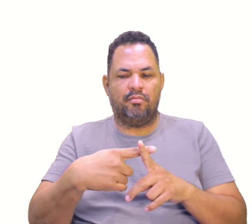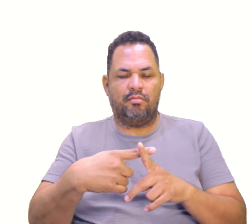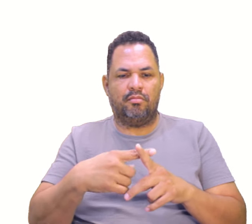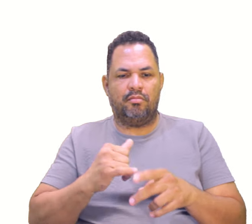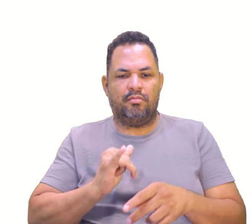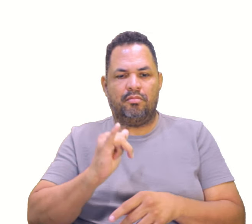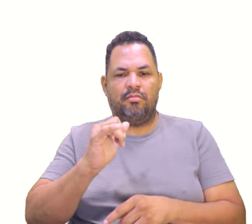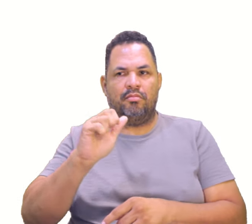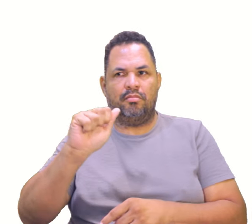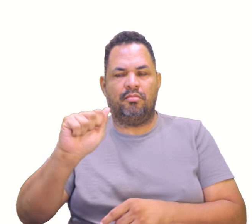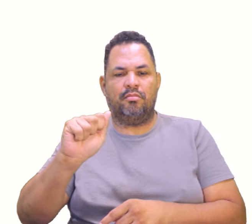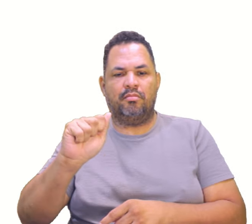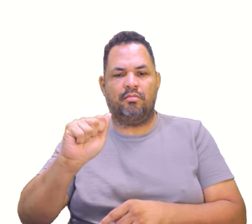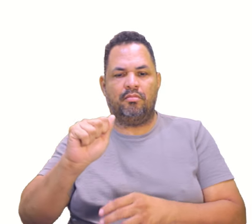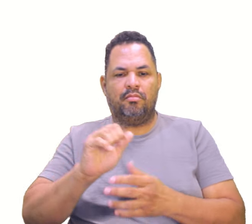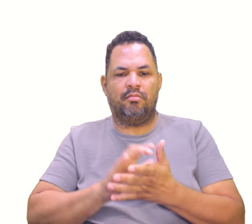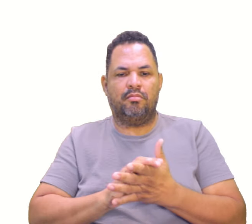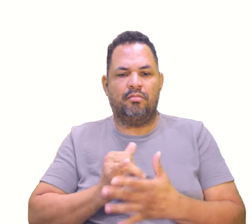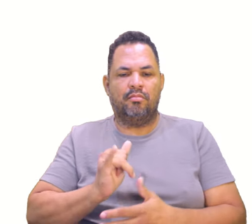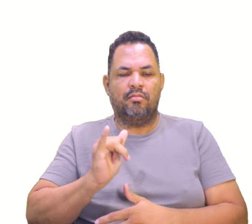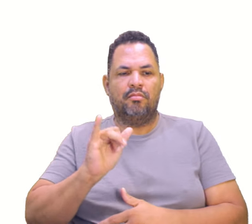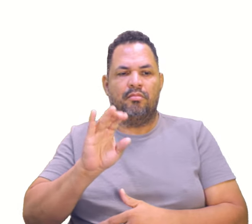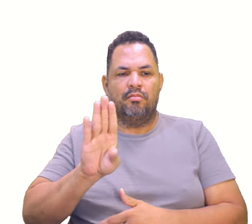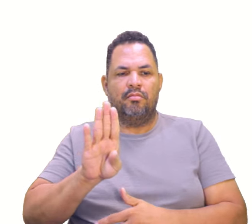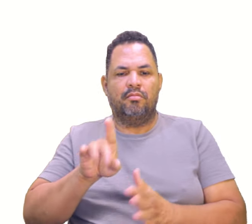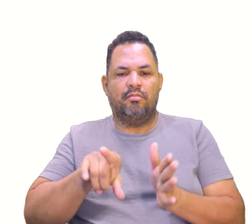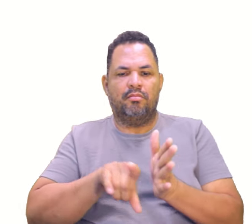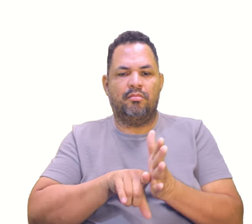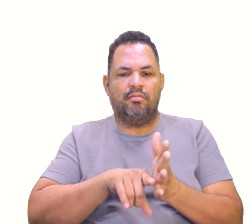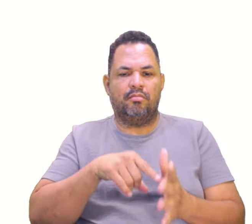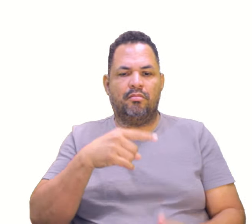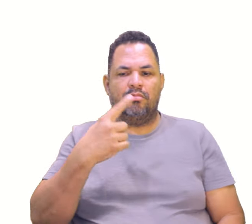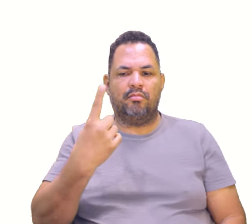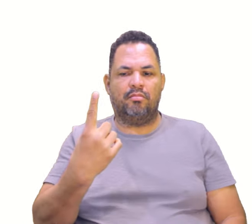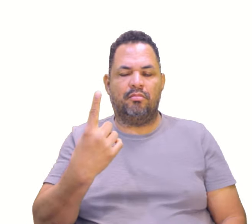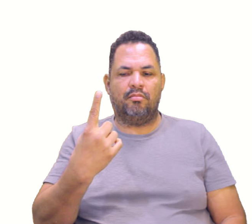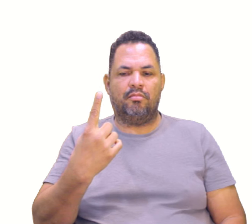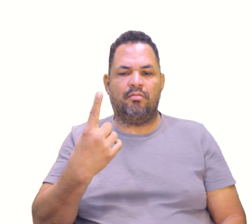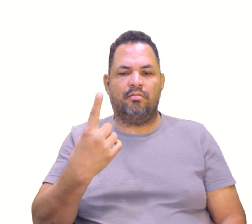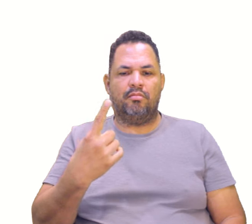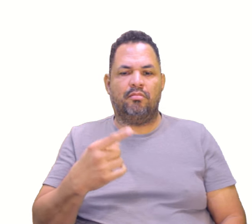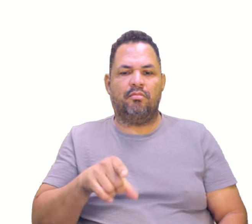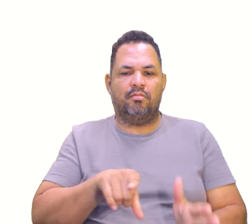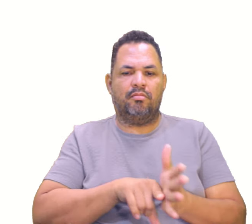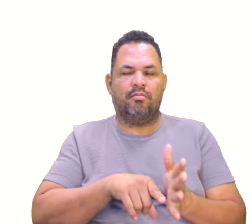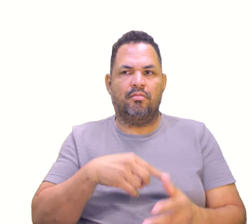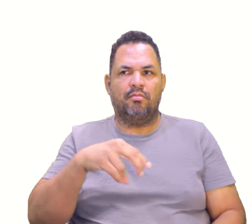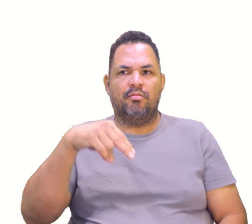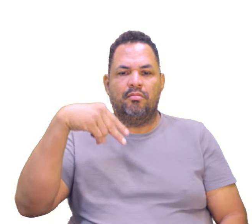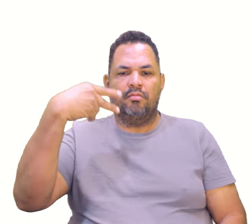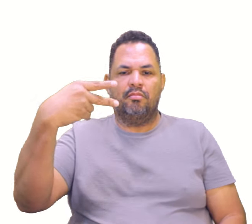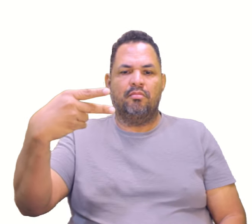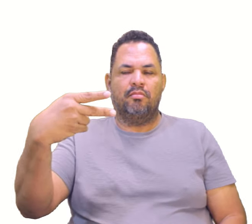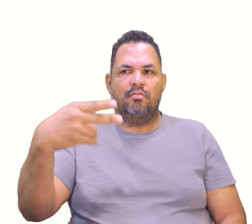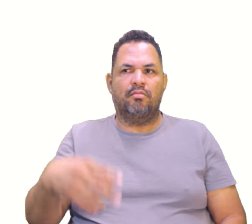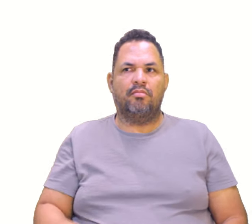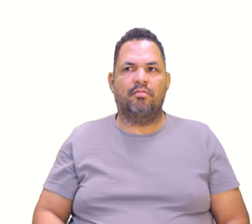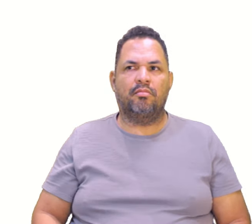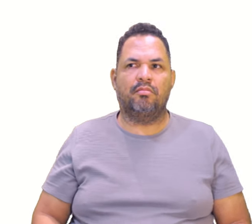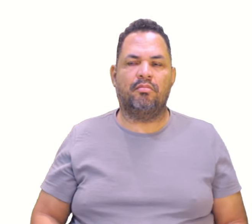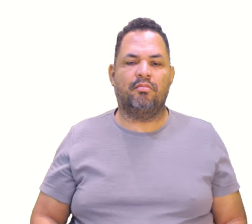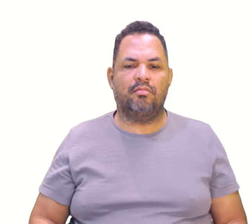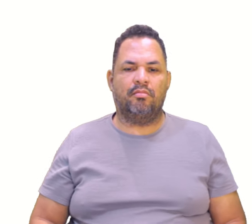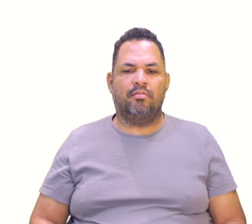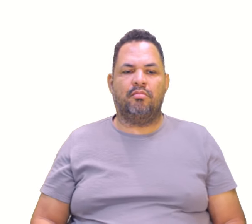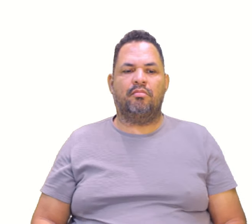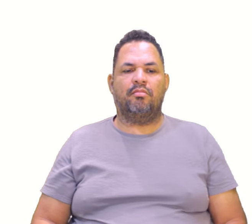do A? 2. Quem é o y do B? Menos 1. Então menos menos 1 ao quadrado. Não esqueçam desse